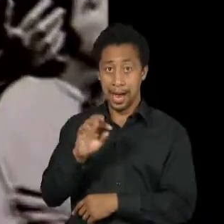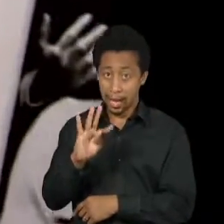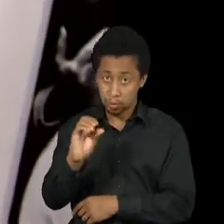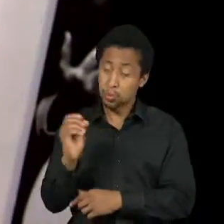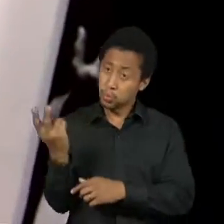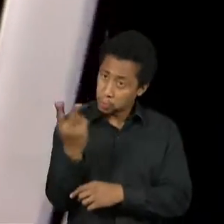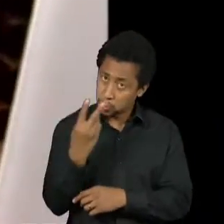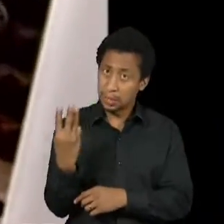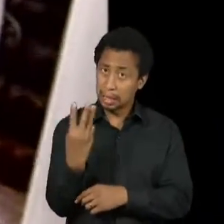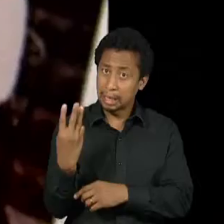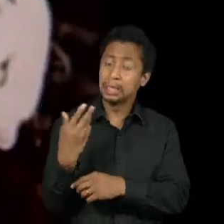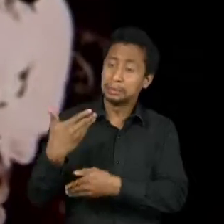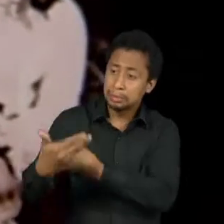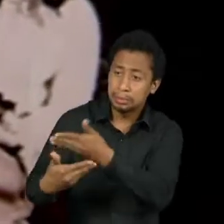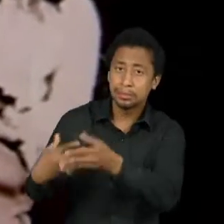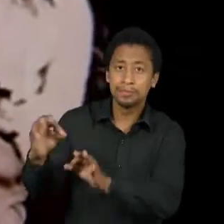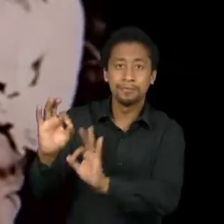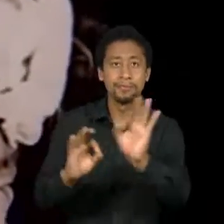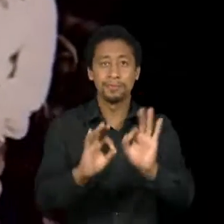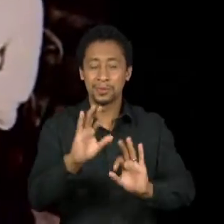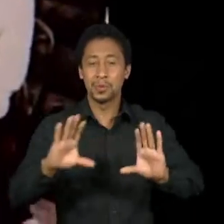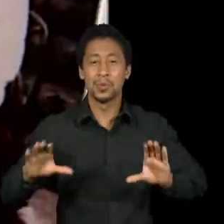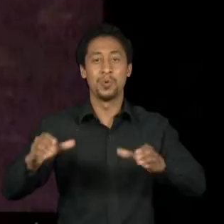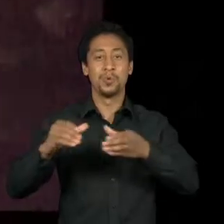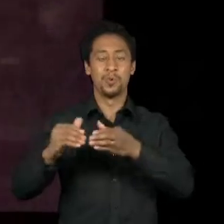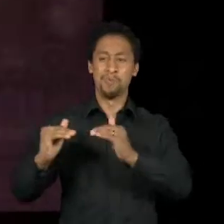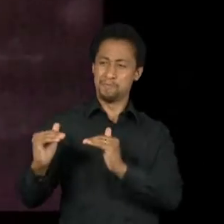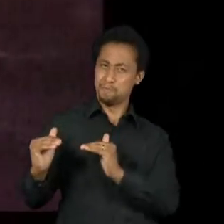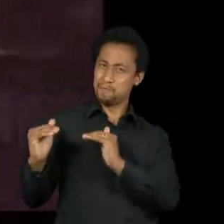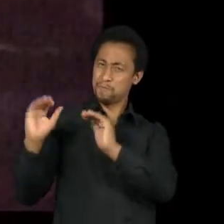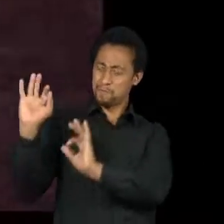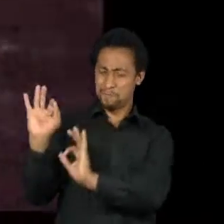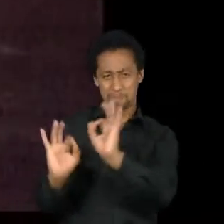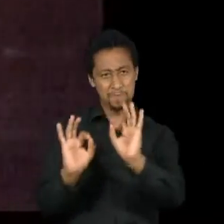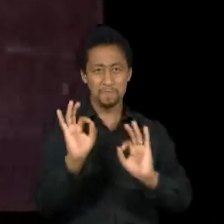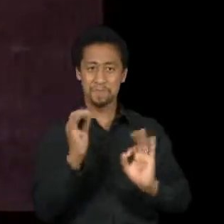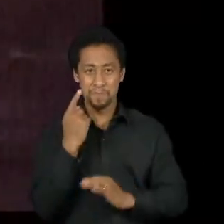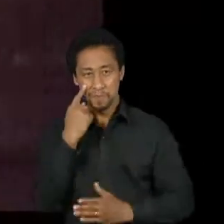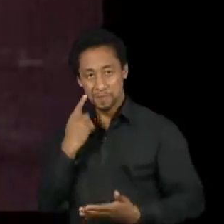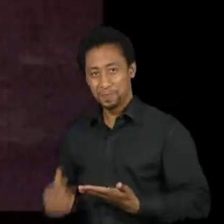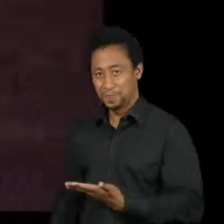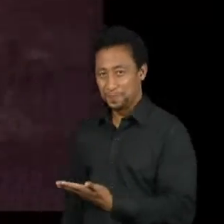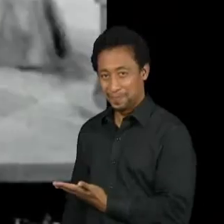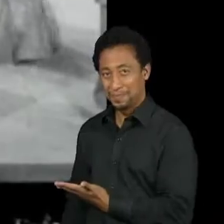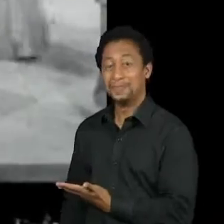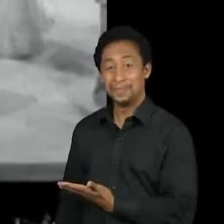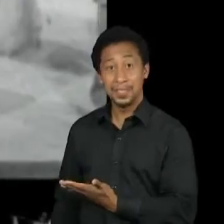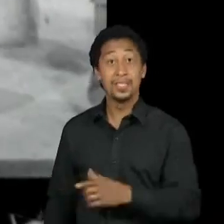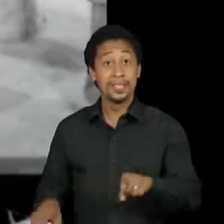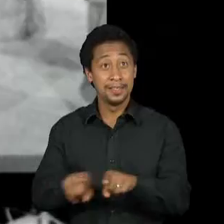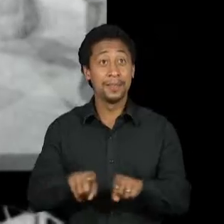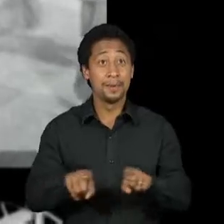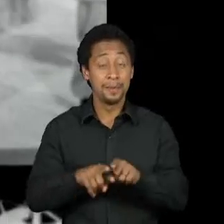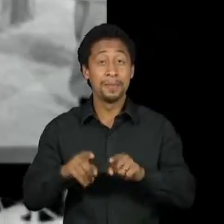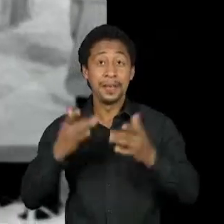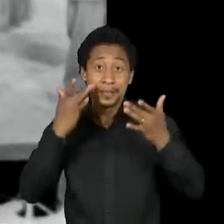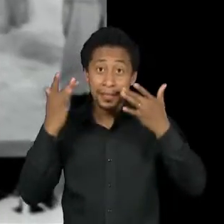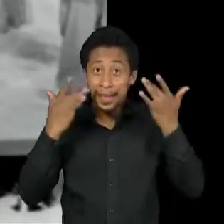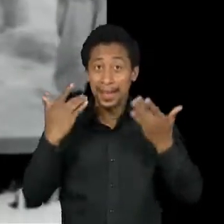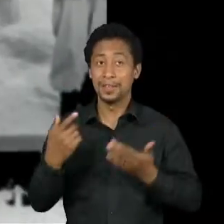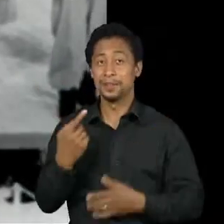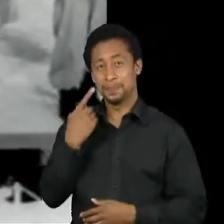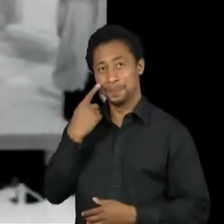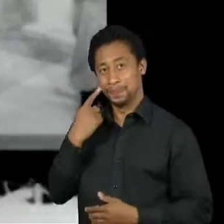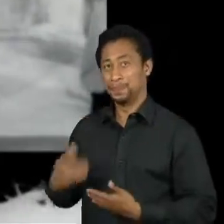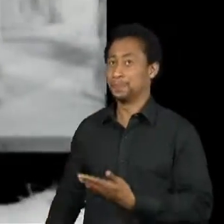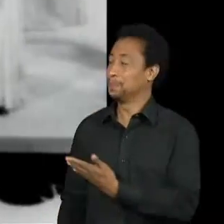brilhou em montagens como Pequenos Burgueses e O Rei da Vela, do próprio Oficina, e a Capital Federal, dirigida por Flávio